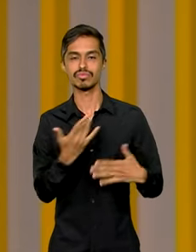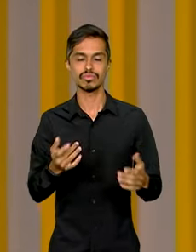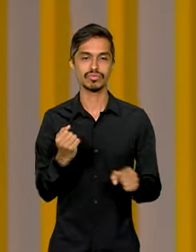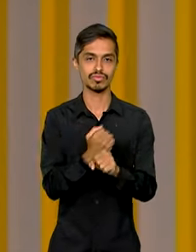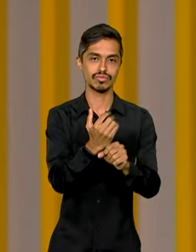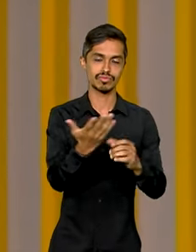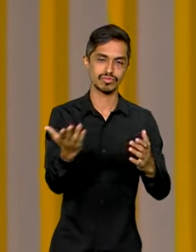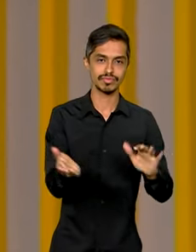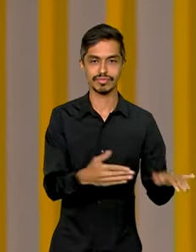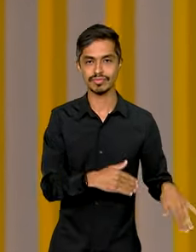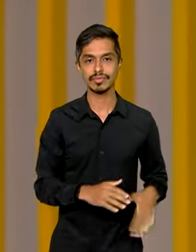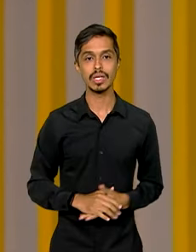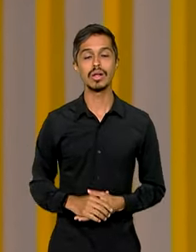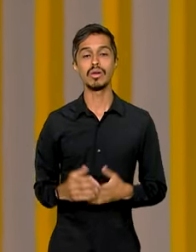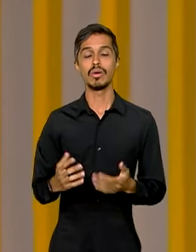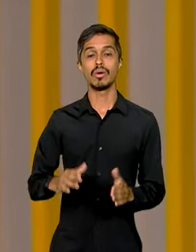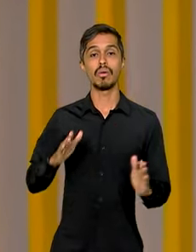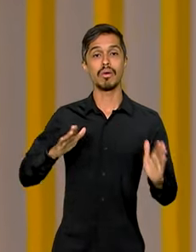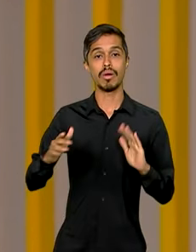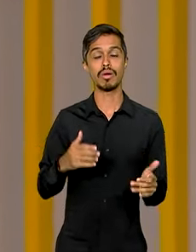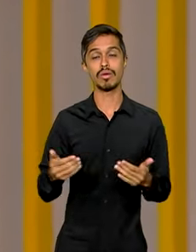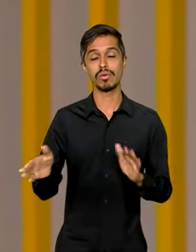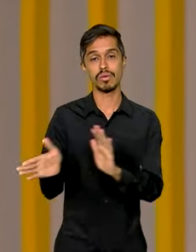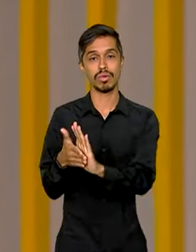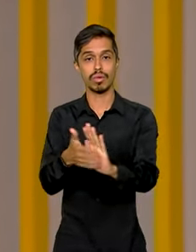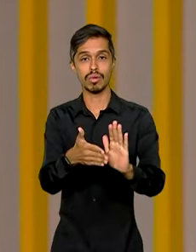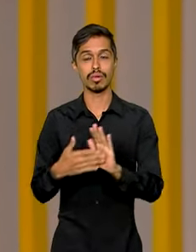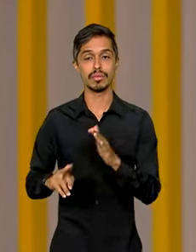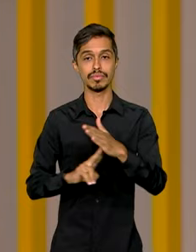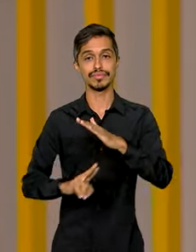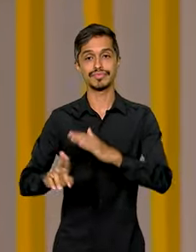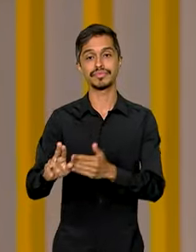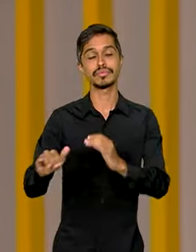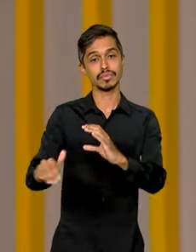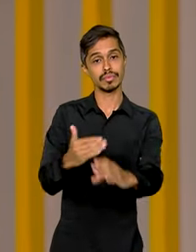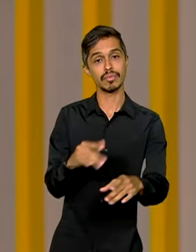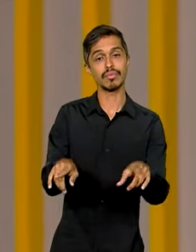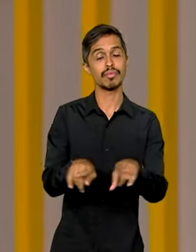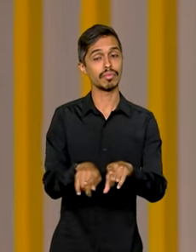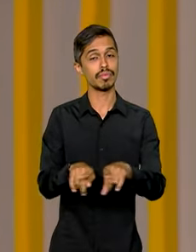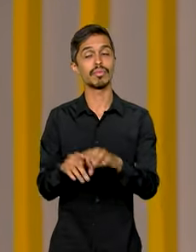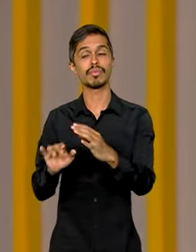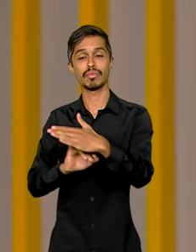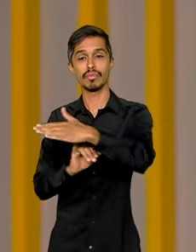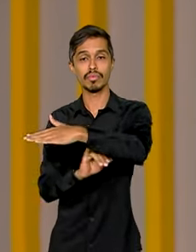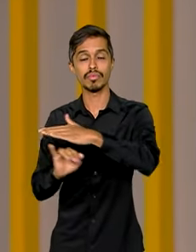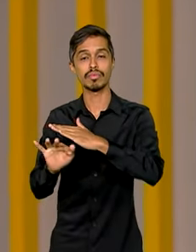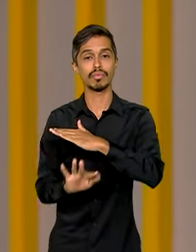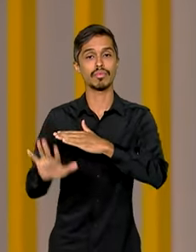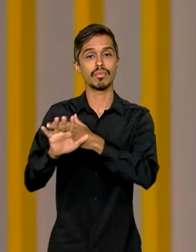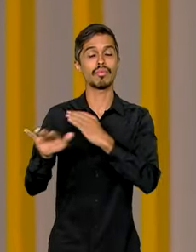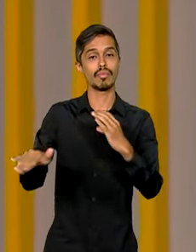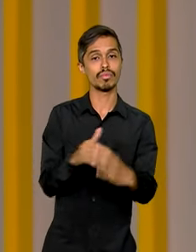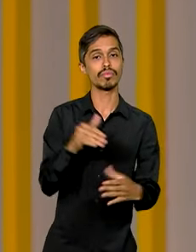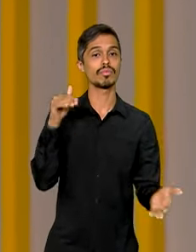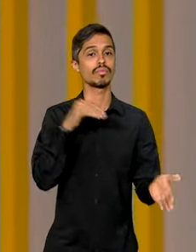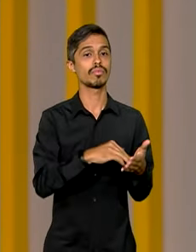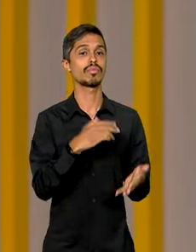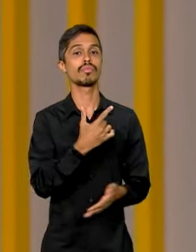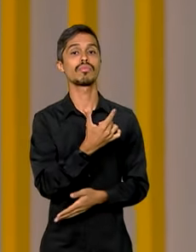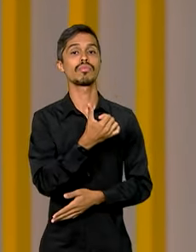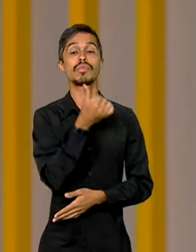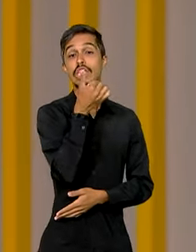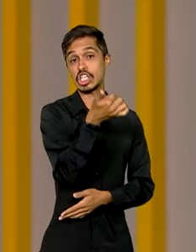O prazo para recebimento de propostas das universidades e institutos federais vai até o dia 16 de fevereiro